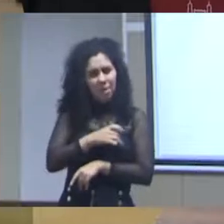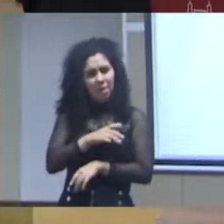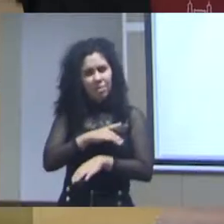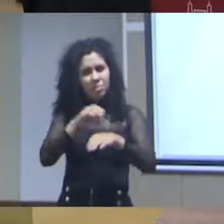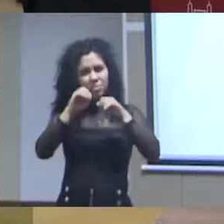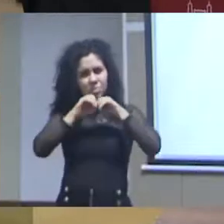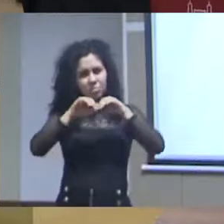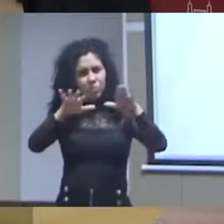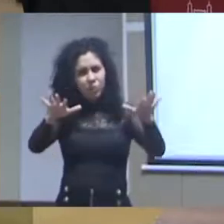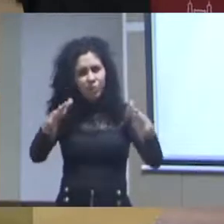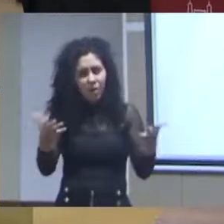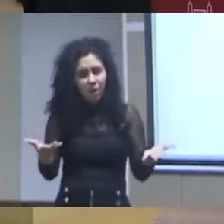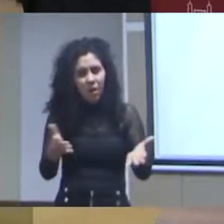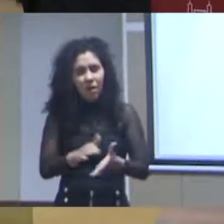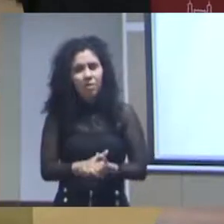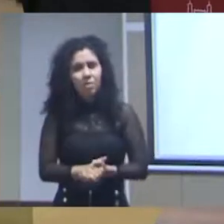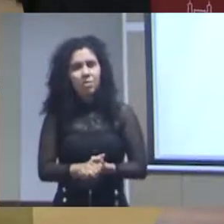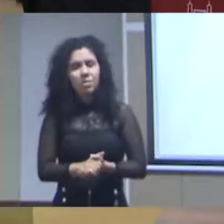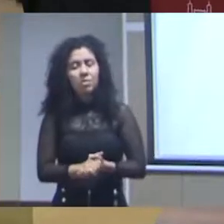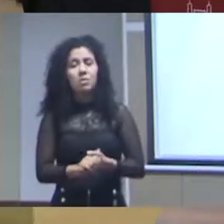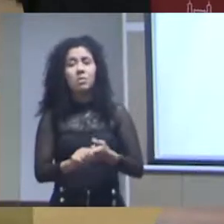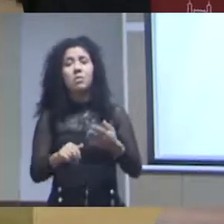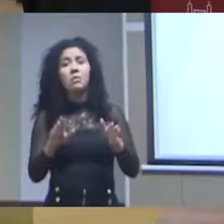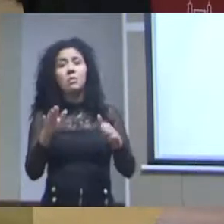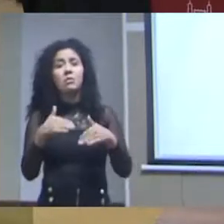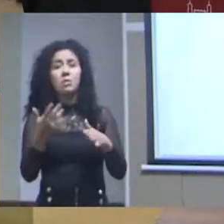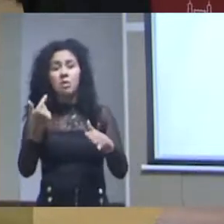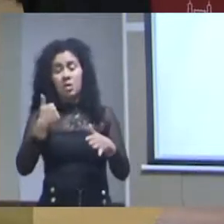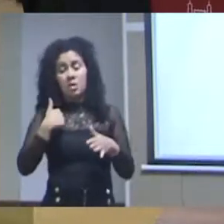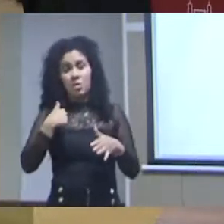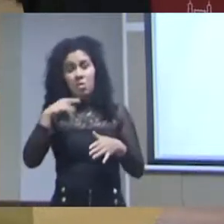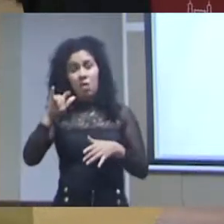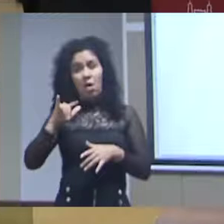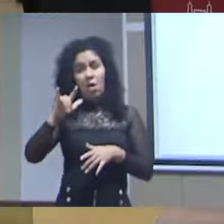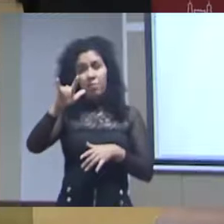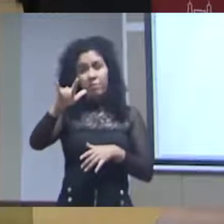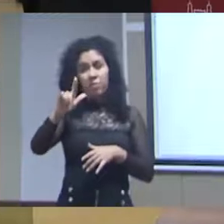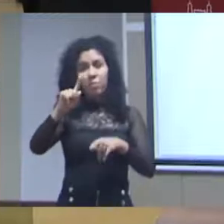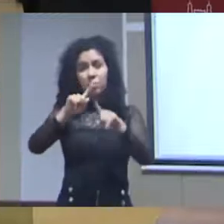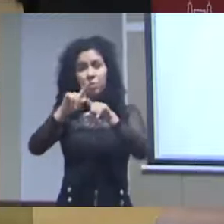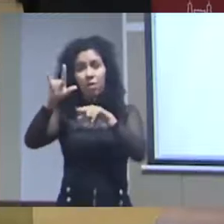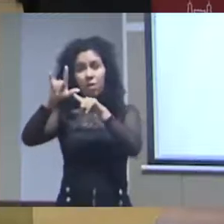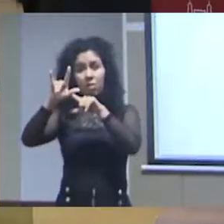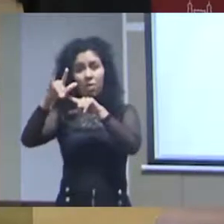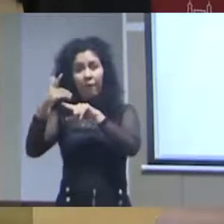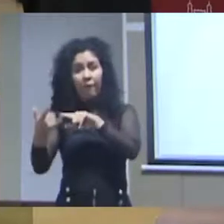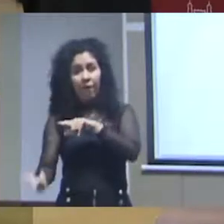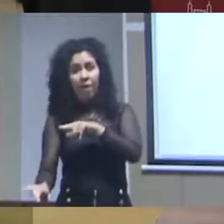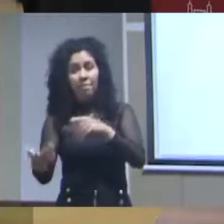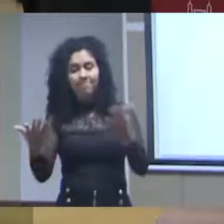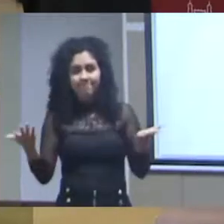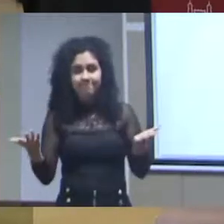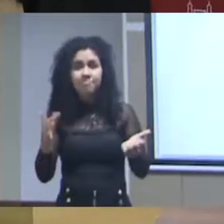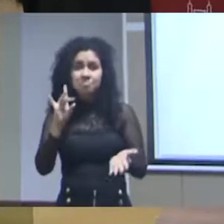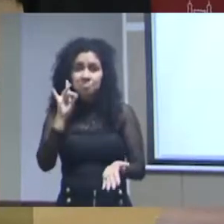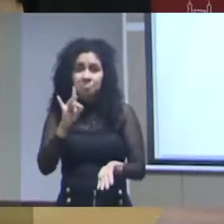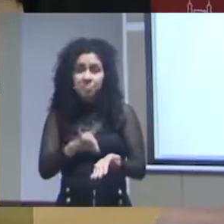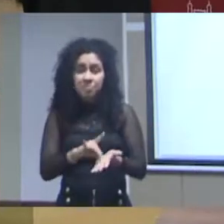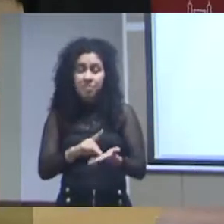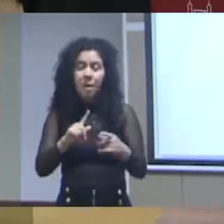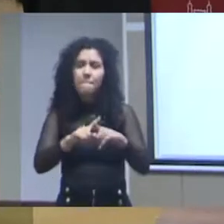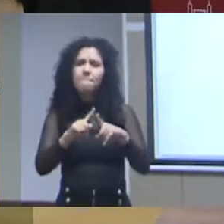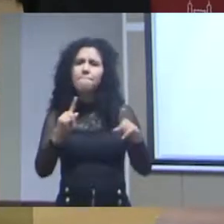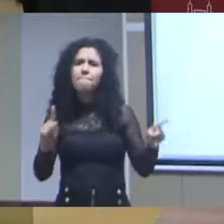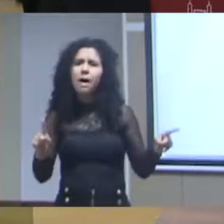só que estatisticamente irrelevante a nossa percepção é que os benefícios desses dados abertos e públicos são muito